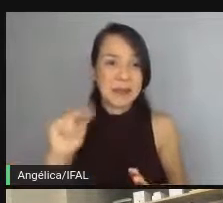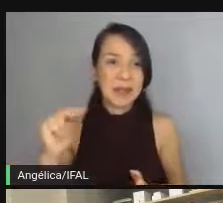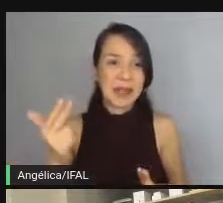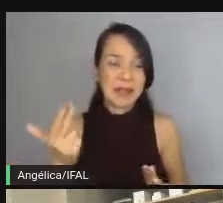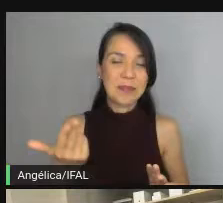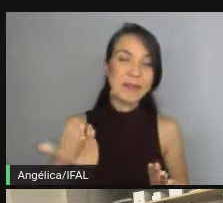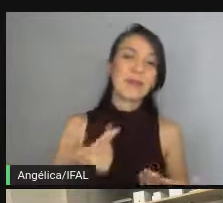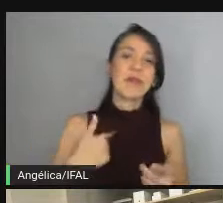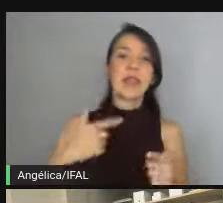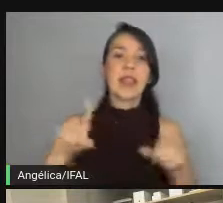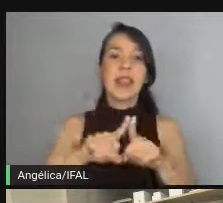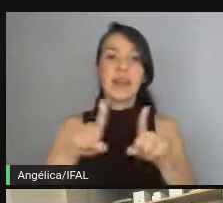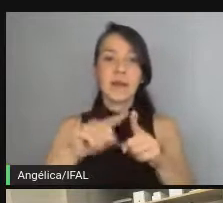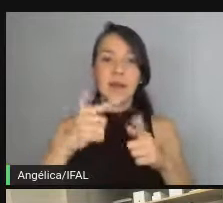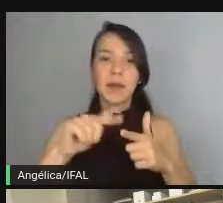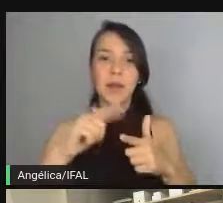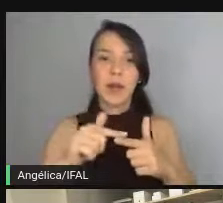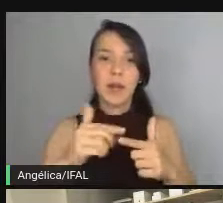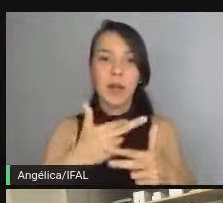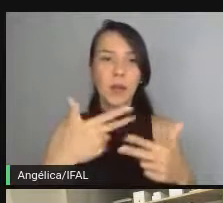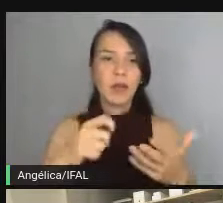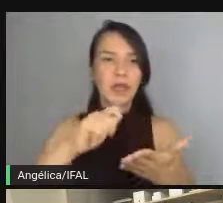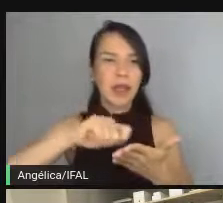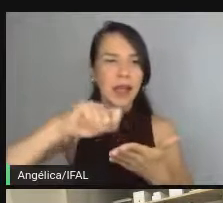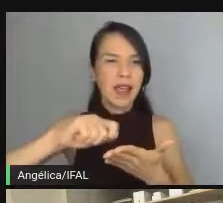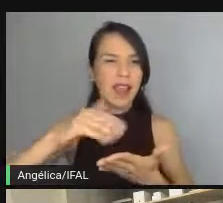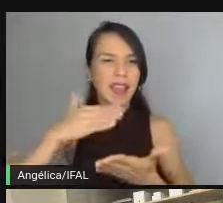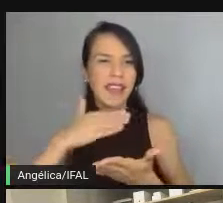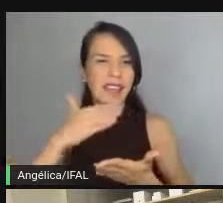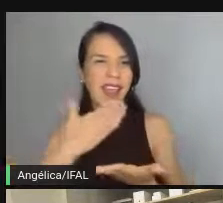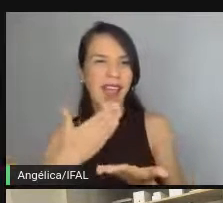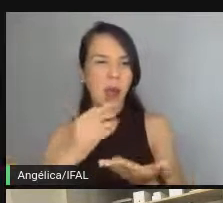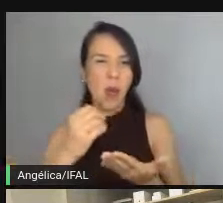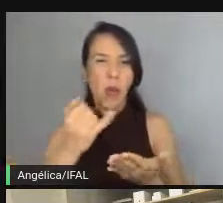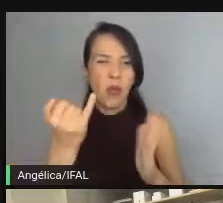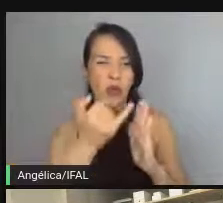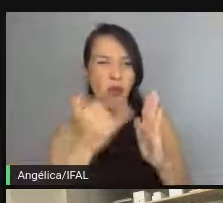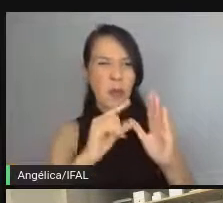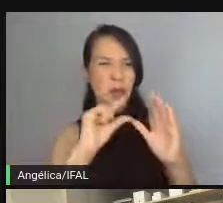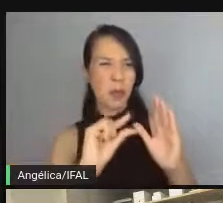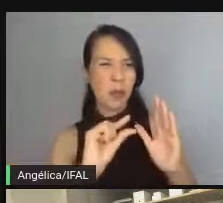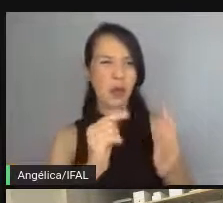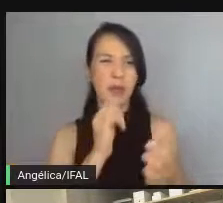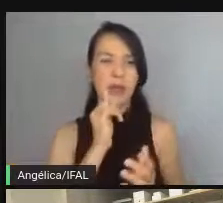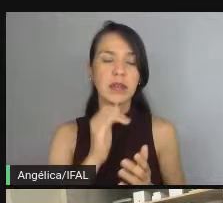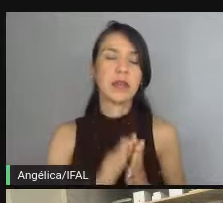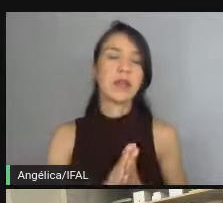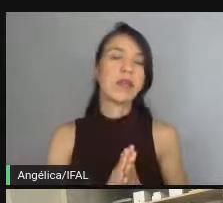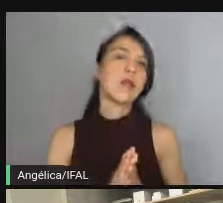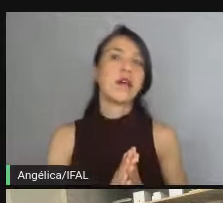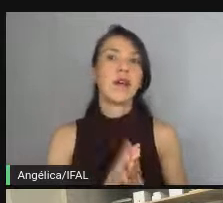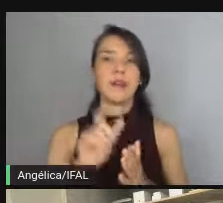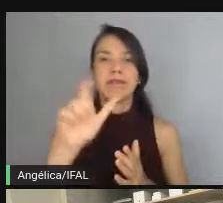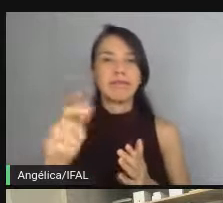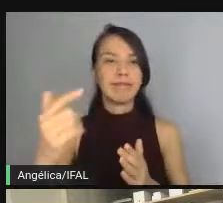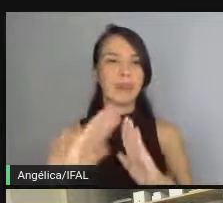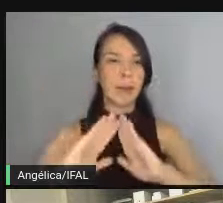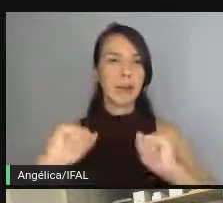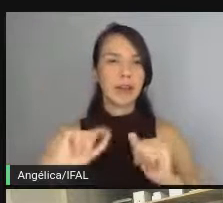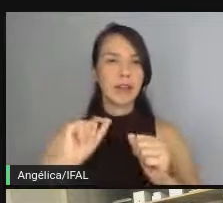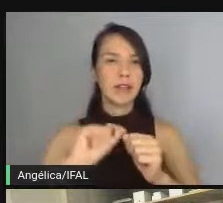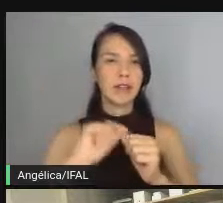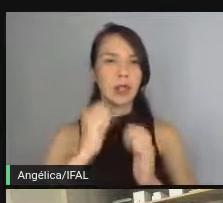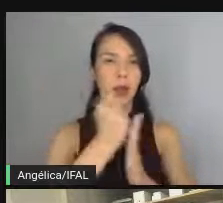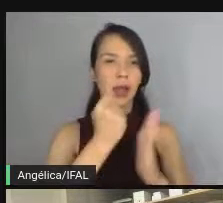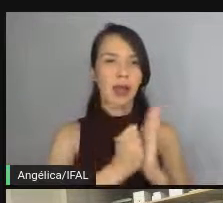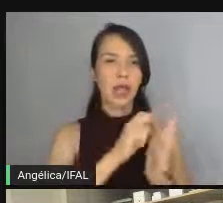Problemas com solicitações mal escritas ou pouca informação. O cara pede para fazer um cadastro de pessoas.